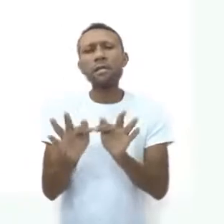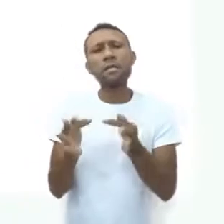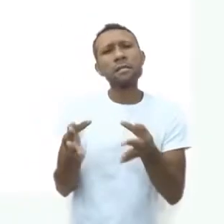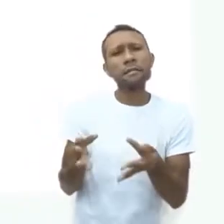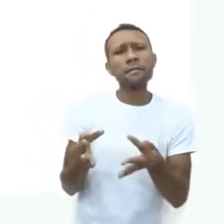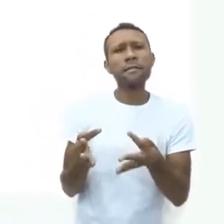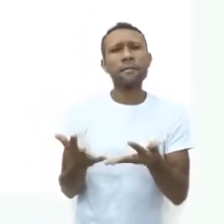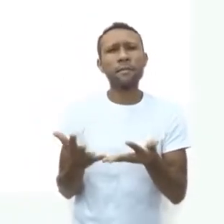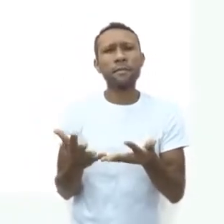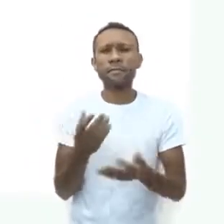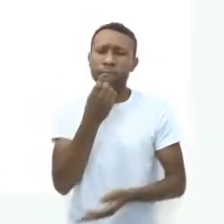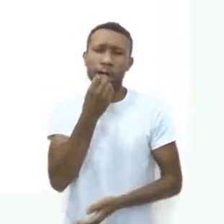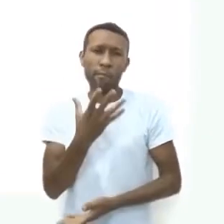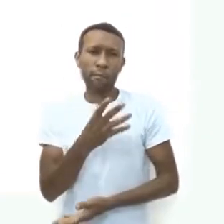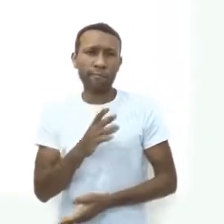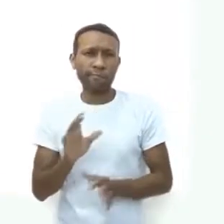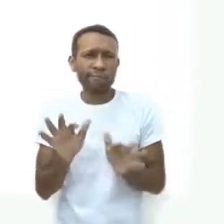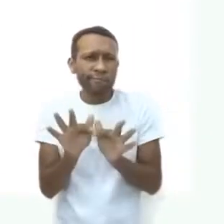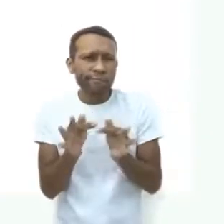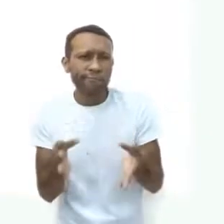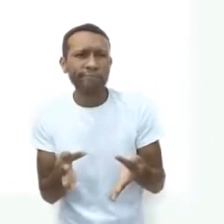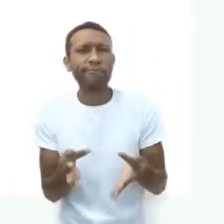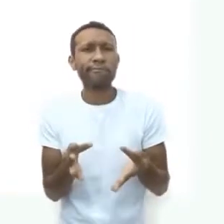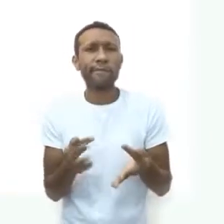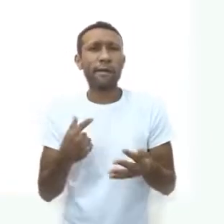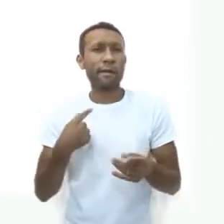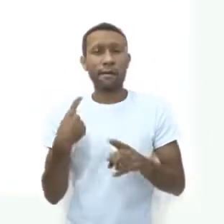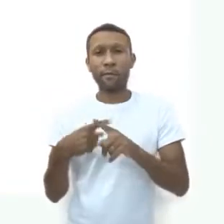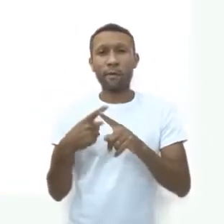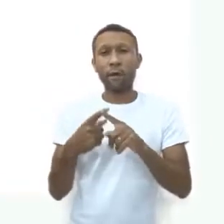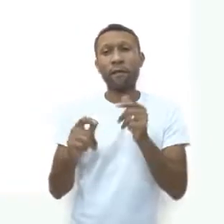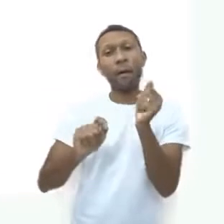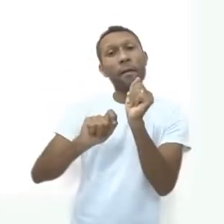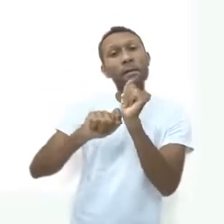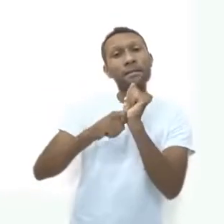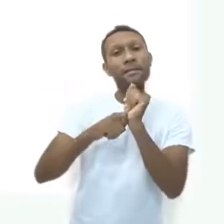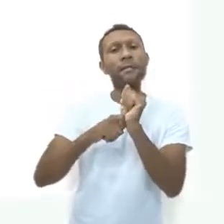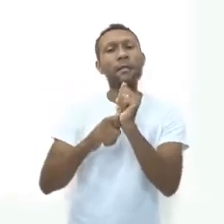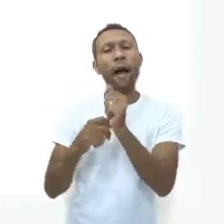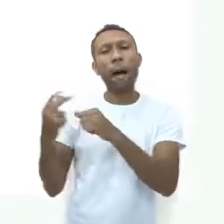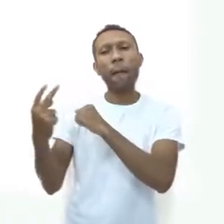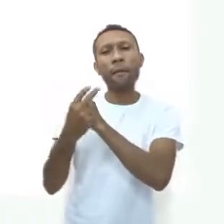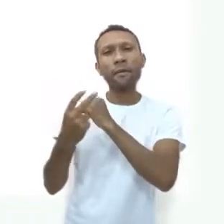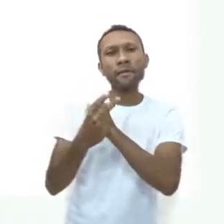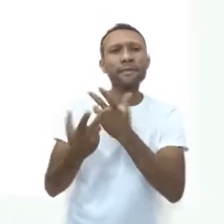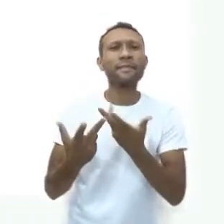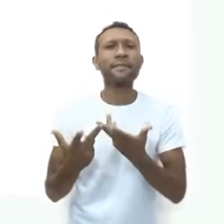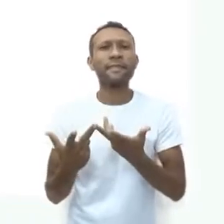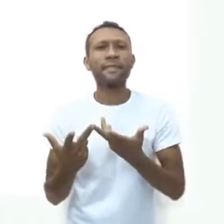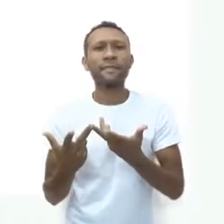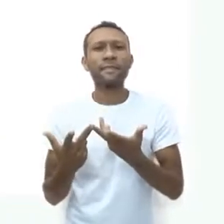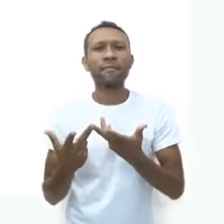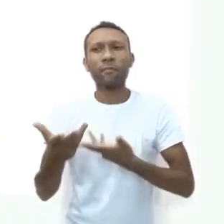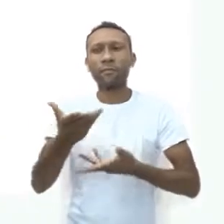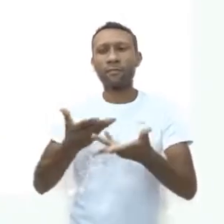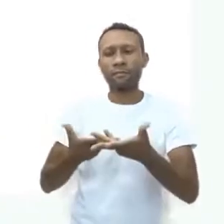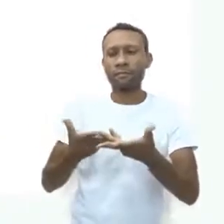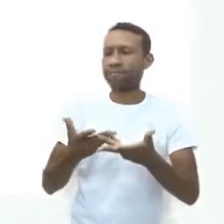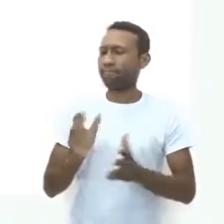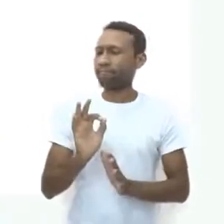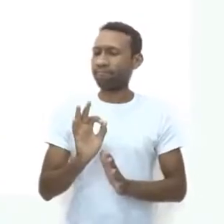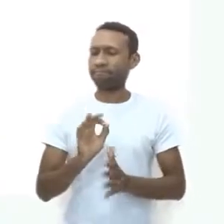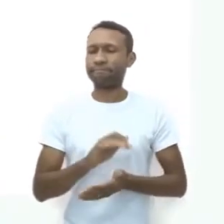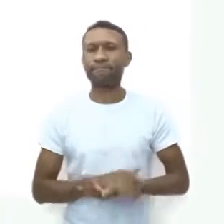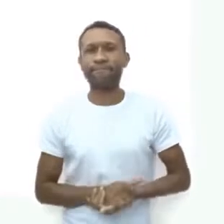plataforma de jogos é suficiente, porque assim meus dados ficarão protegidos e ninguém vai poder se passar por mim no